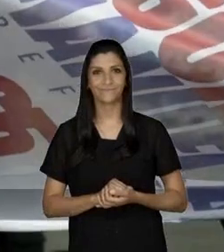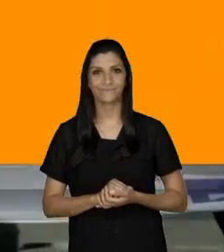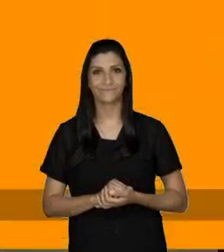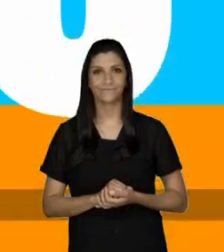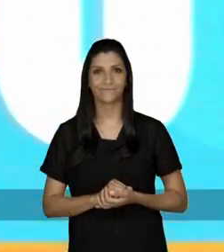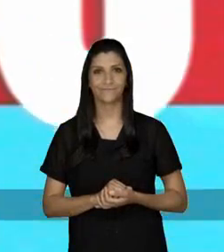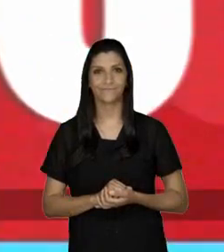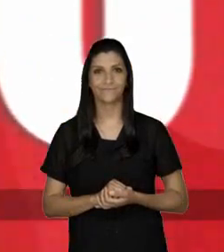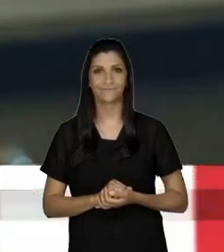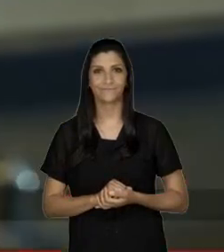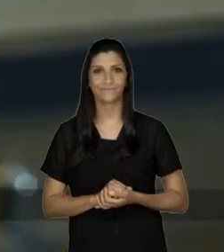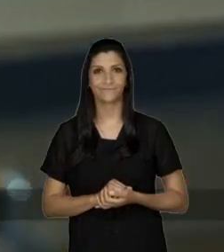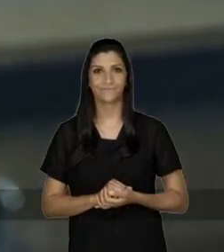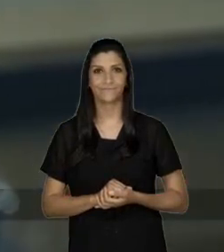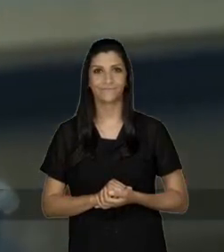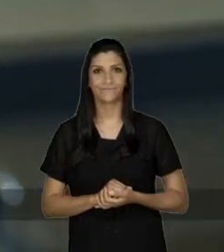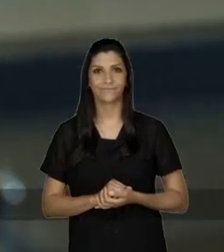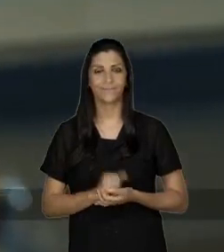Manu!